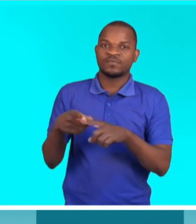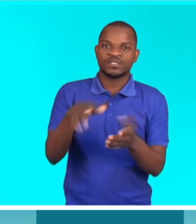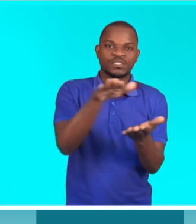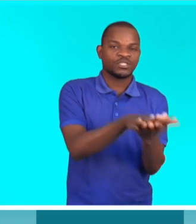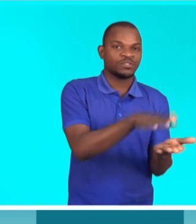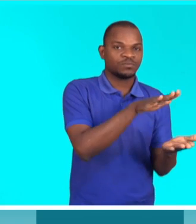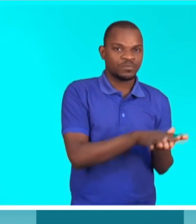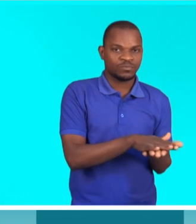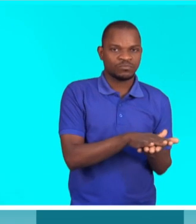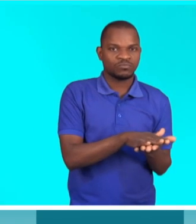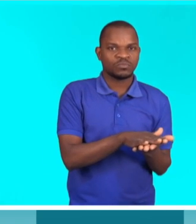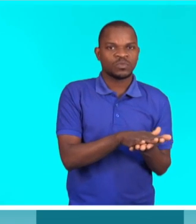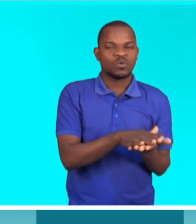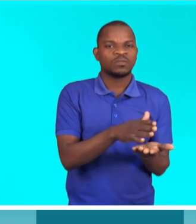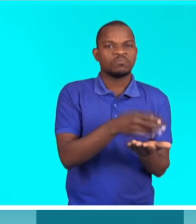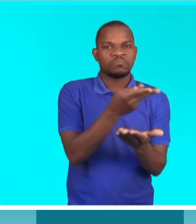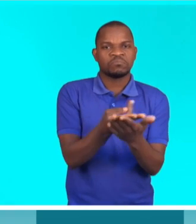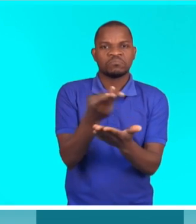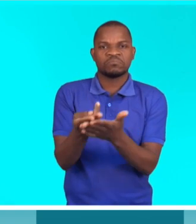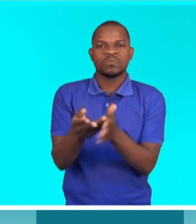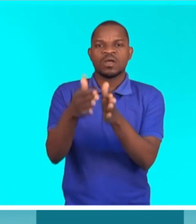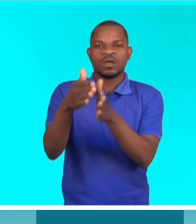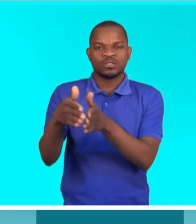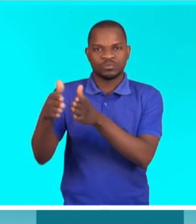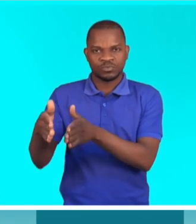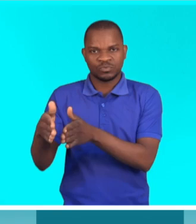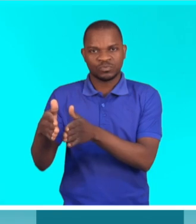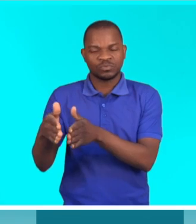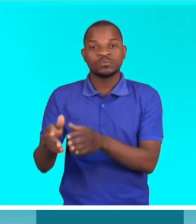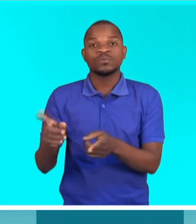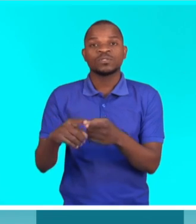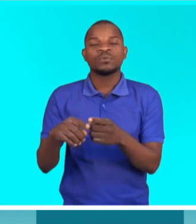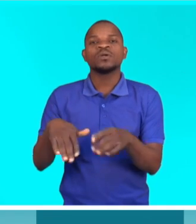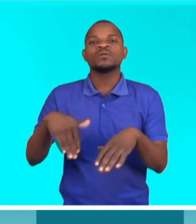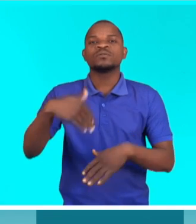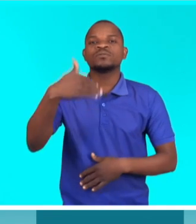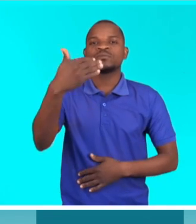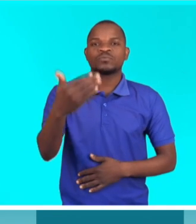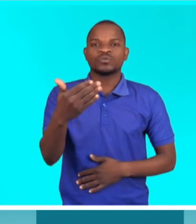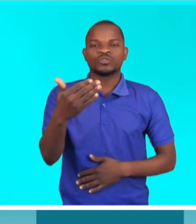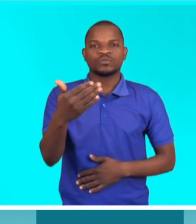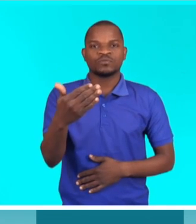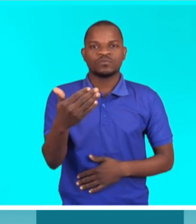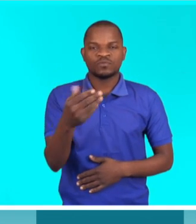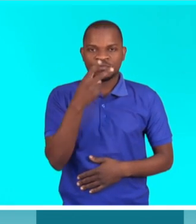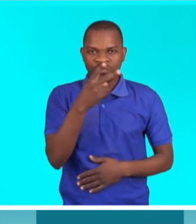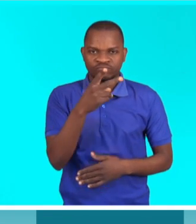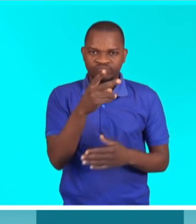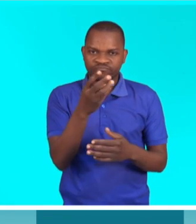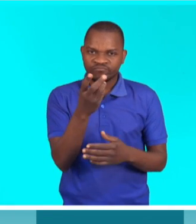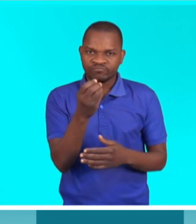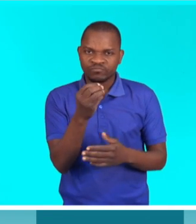que são as enfermarias onde vocês estão, e depois vão lançar quantos números de doentes